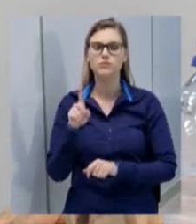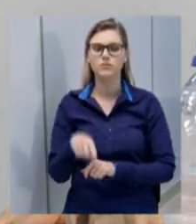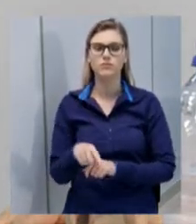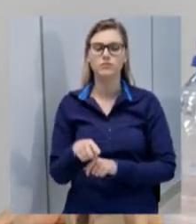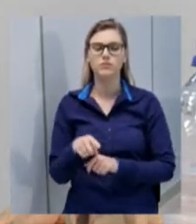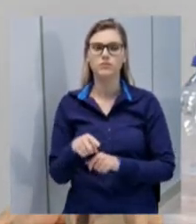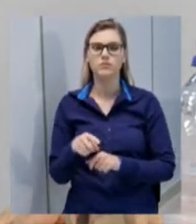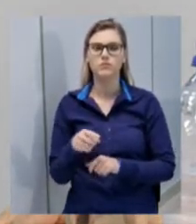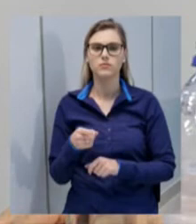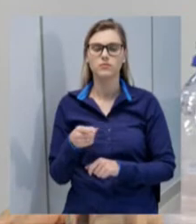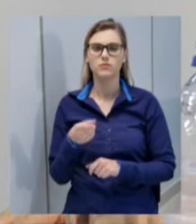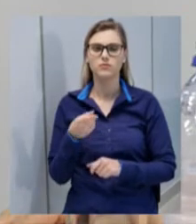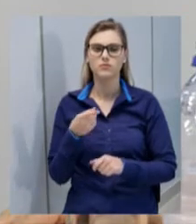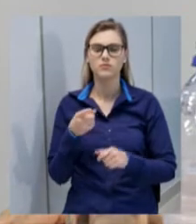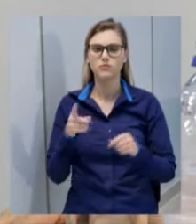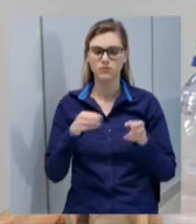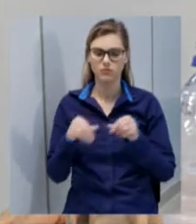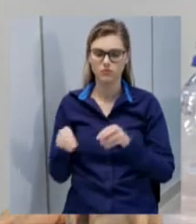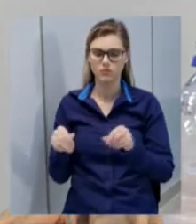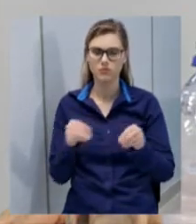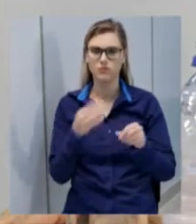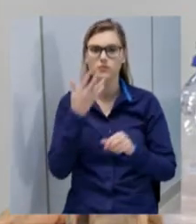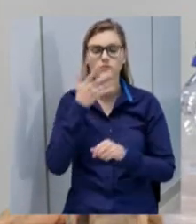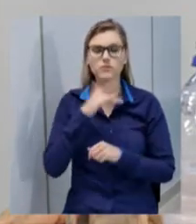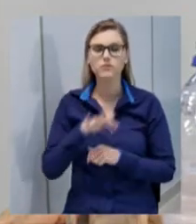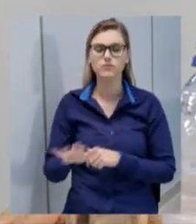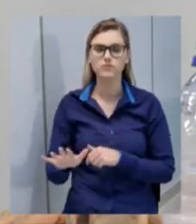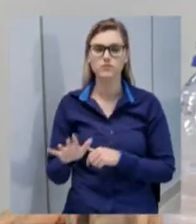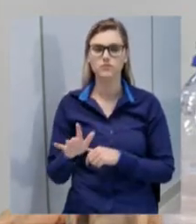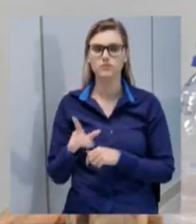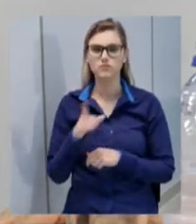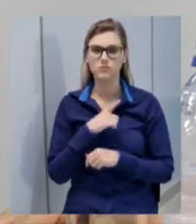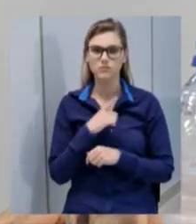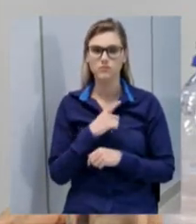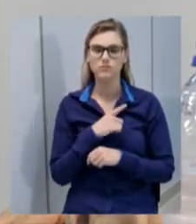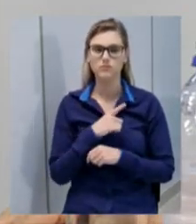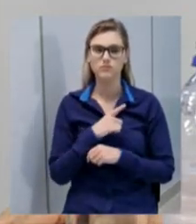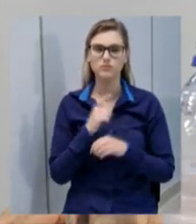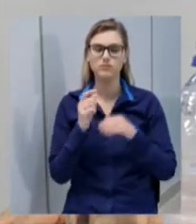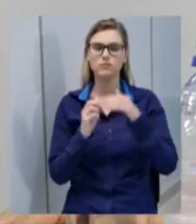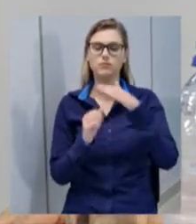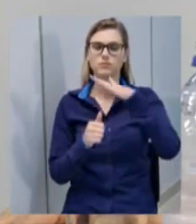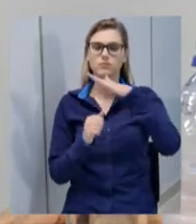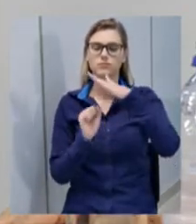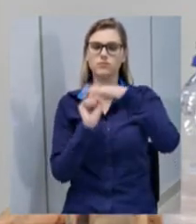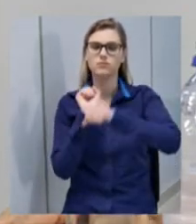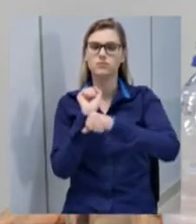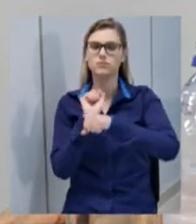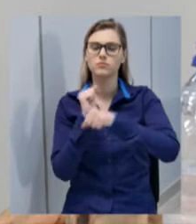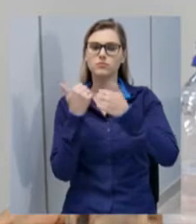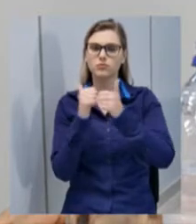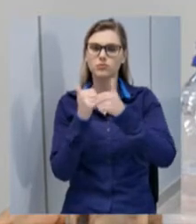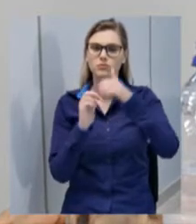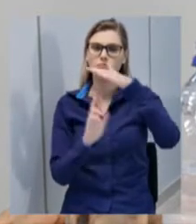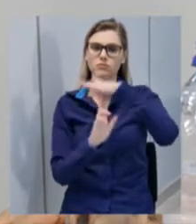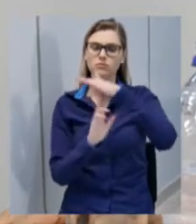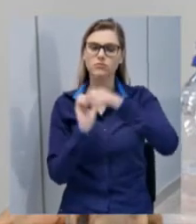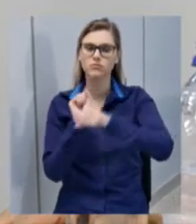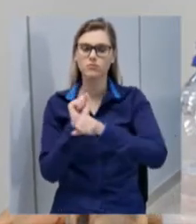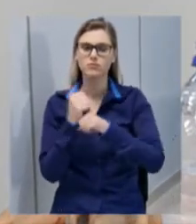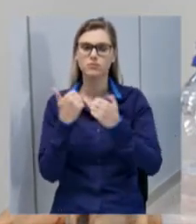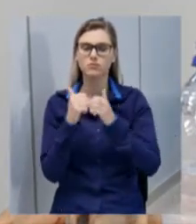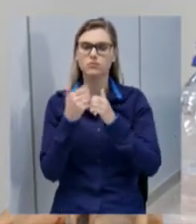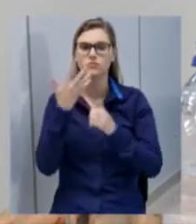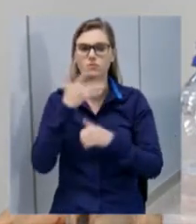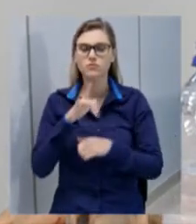loteamento, crianças estão pegando ônibus, não estão no ponto de ônibus, e aí crianças estão correndo